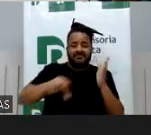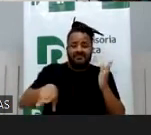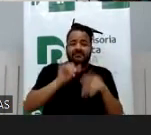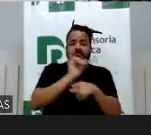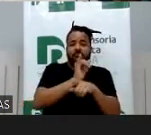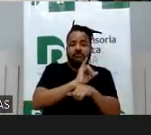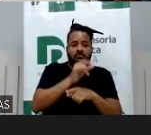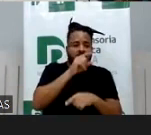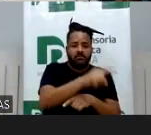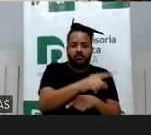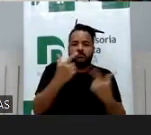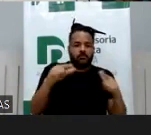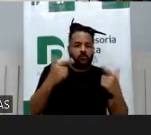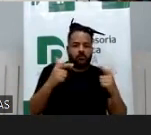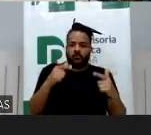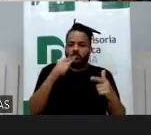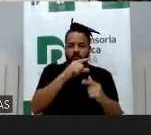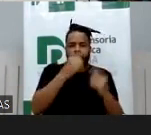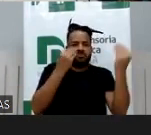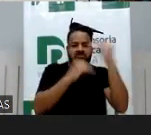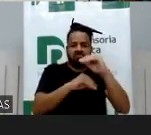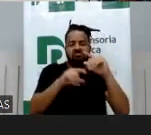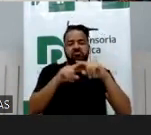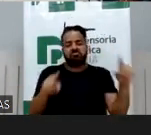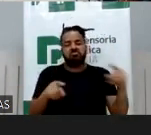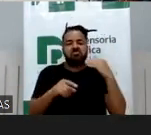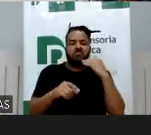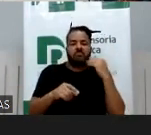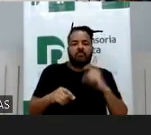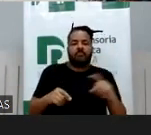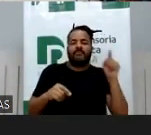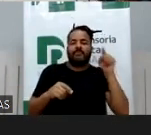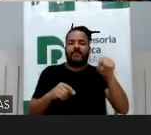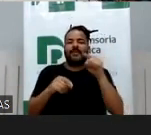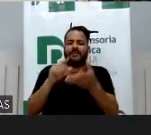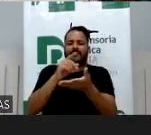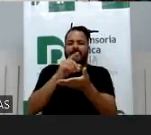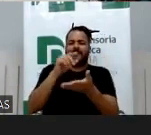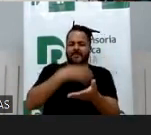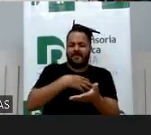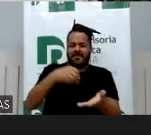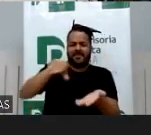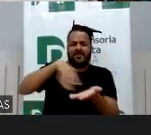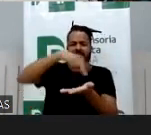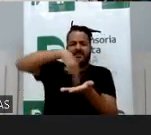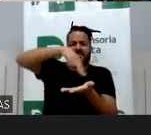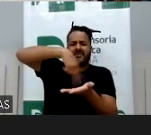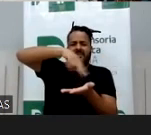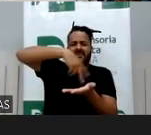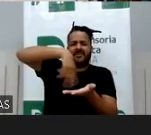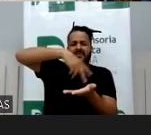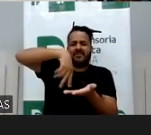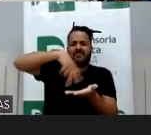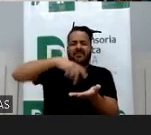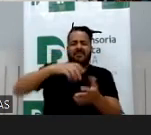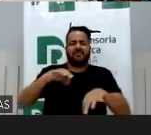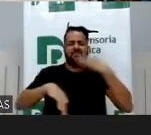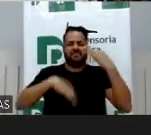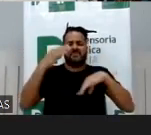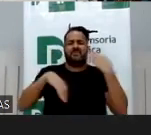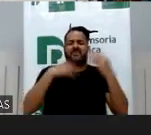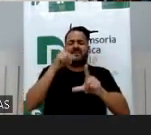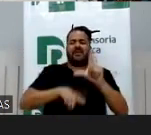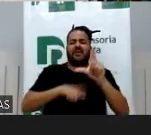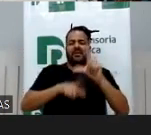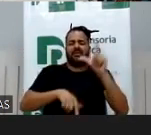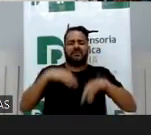nenhum deles tem um conteúdo mais impróprio, mas tem um vídeo da criança dançando um pagode bem, pagode bem erotizado, de letra bem erotizada,